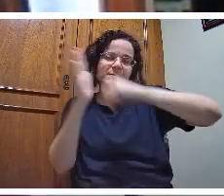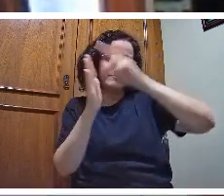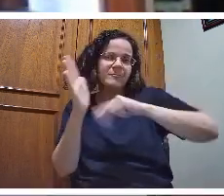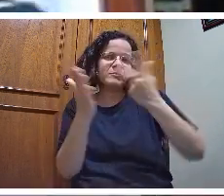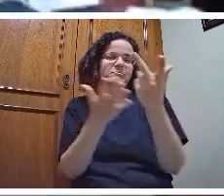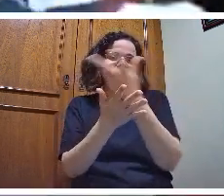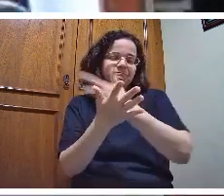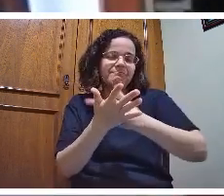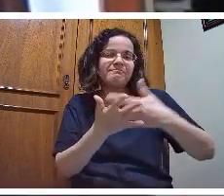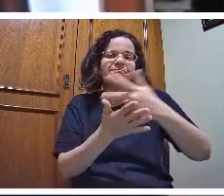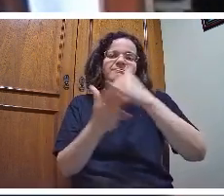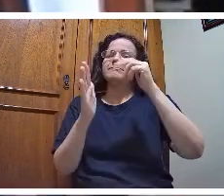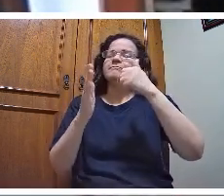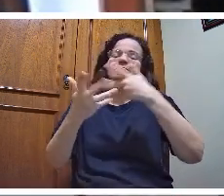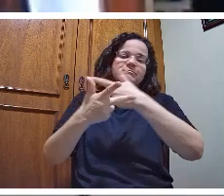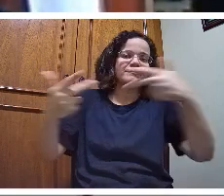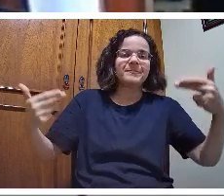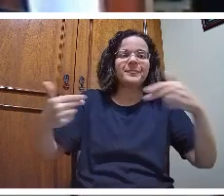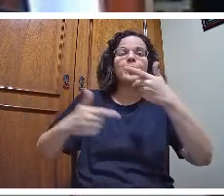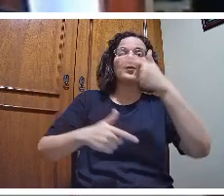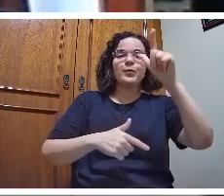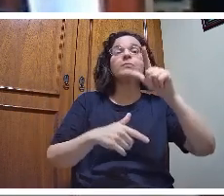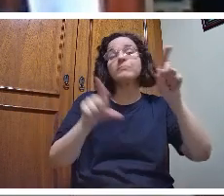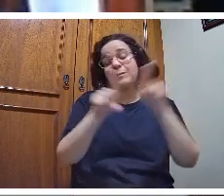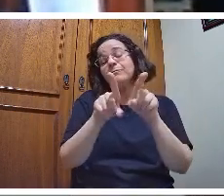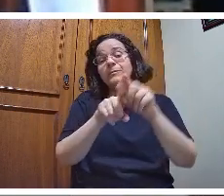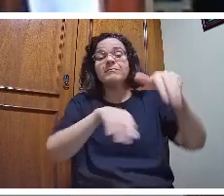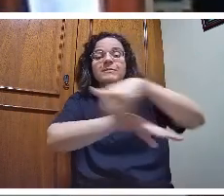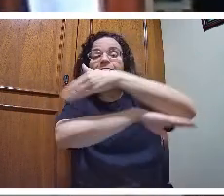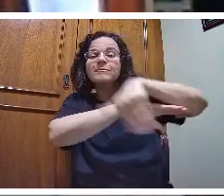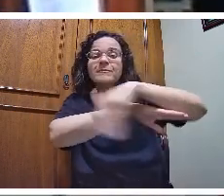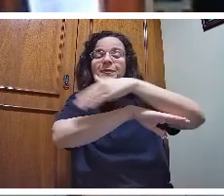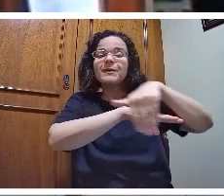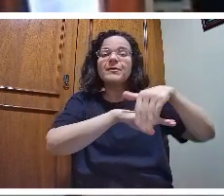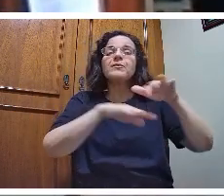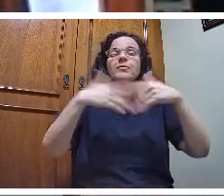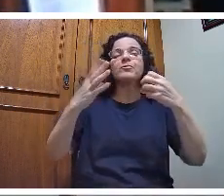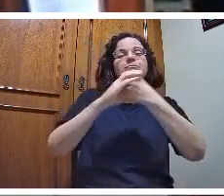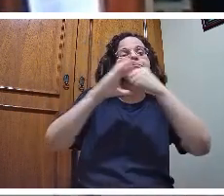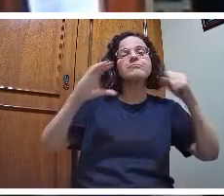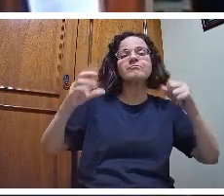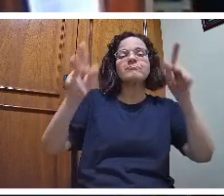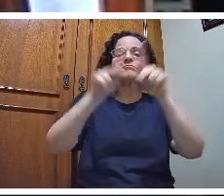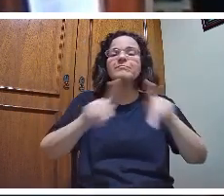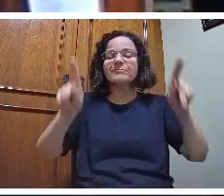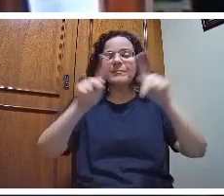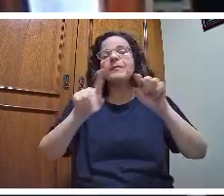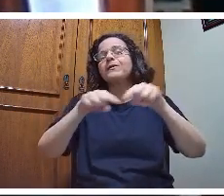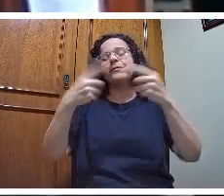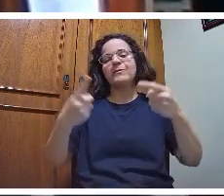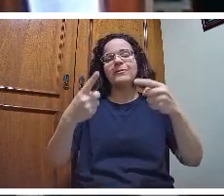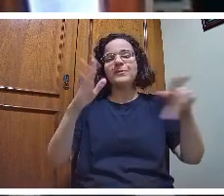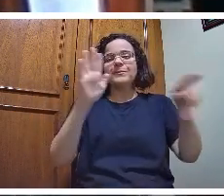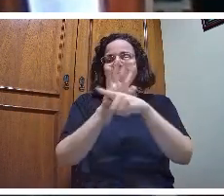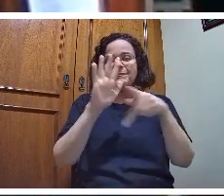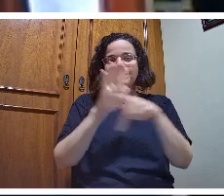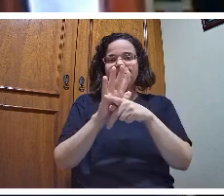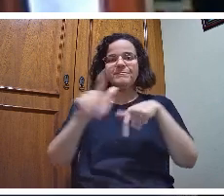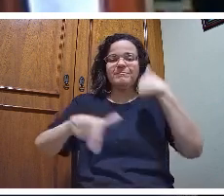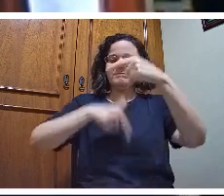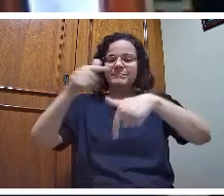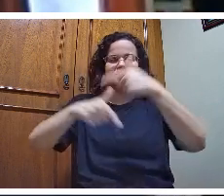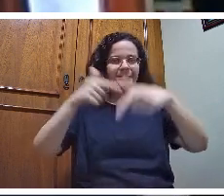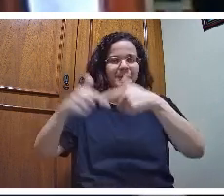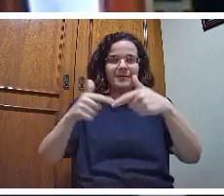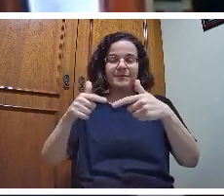ou estar na rua, ou estar num shopping, ou estar no seu quarto de trabalho. Enfim, a aula, a sala